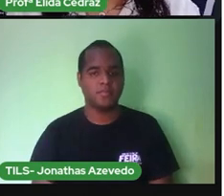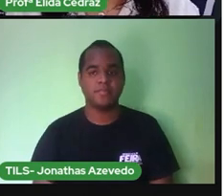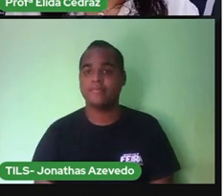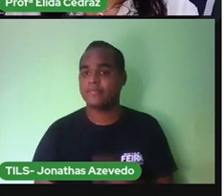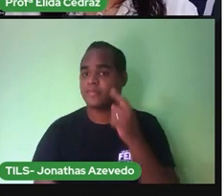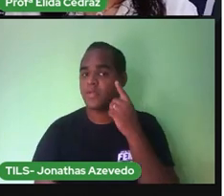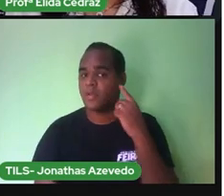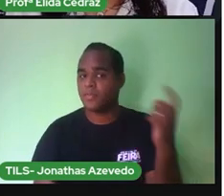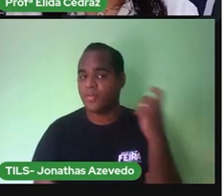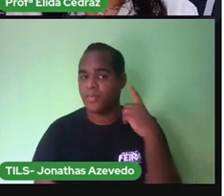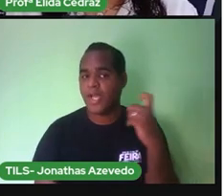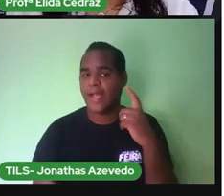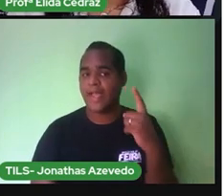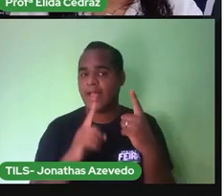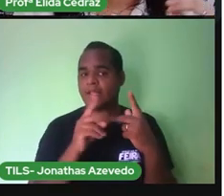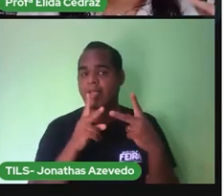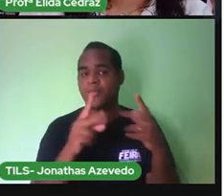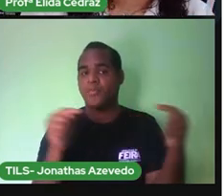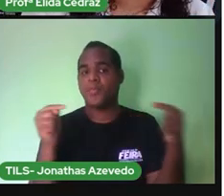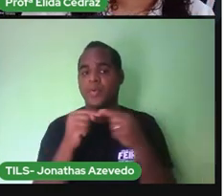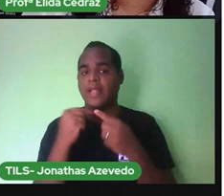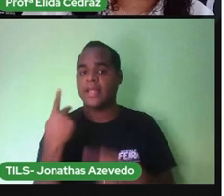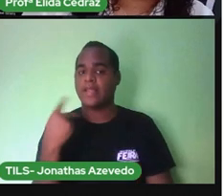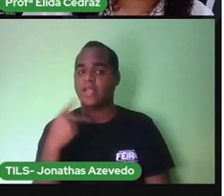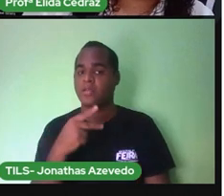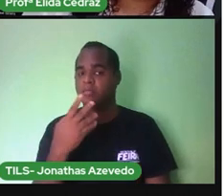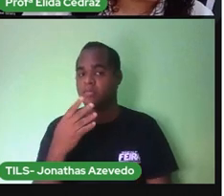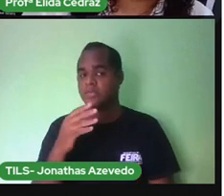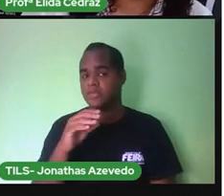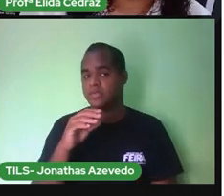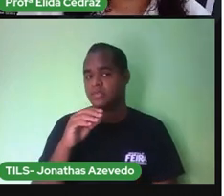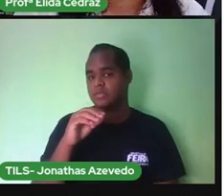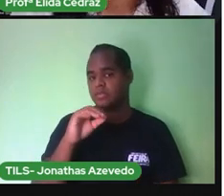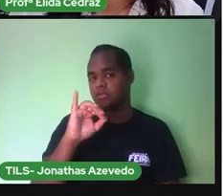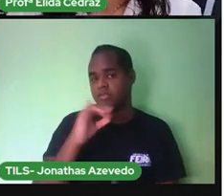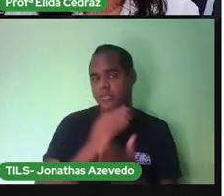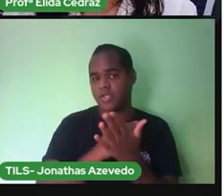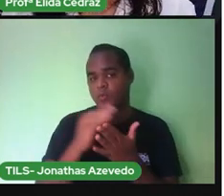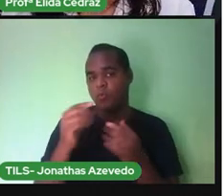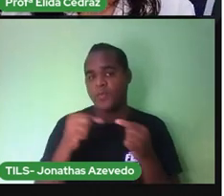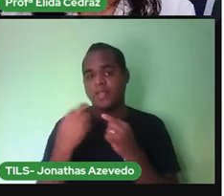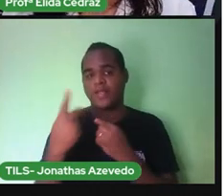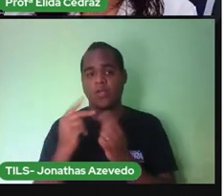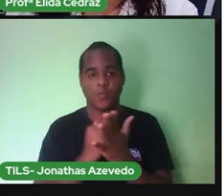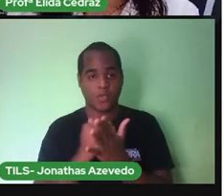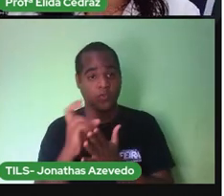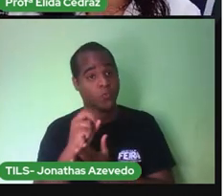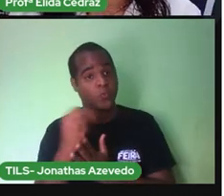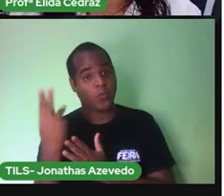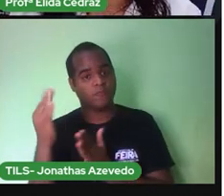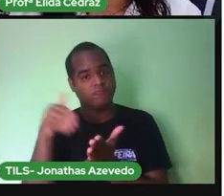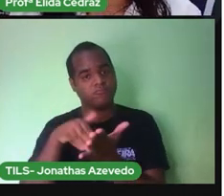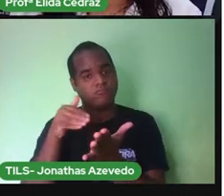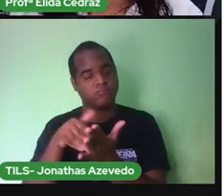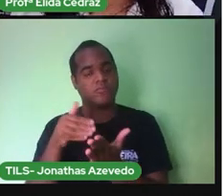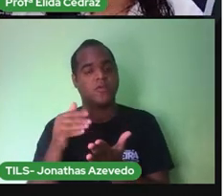som que permaneceu Foi da sílaba Inicial Ou da sílaba Final